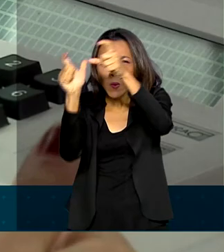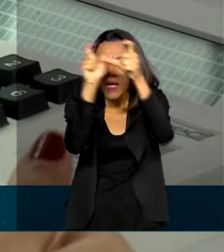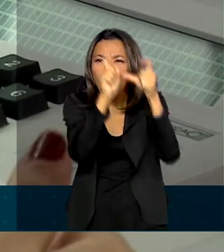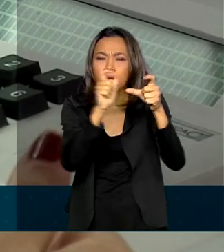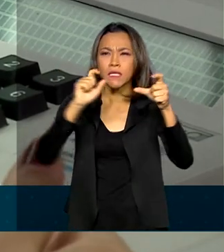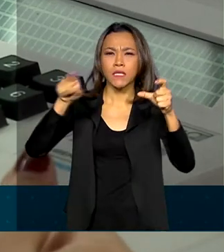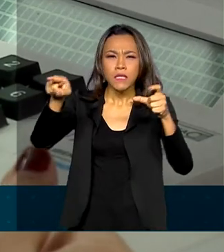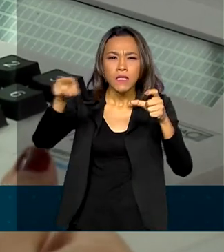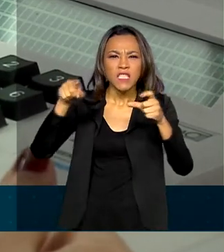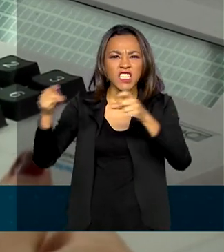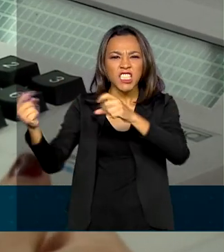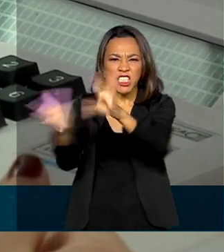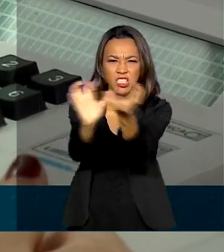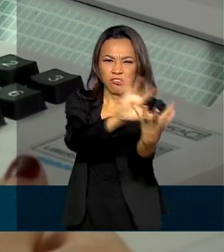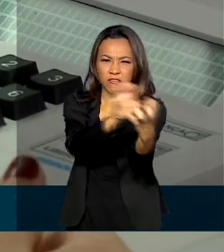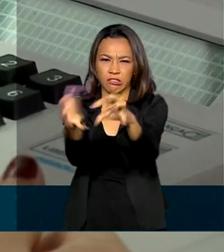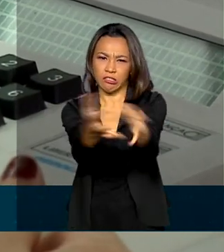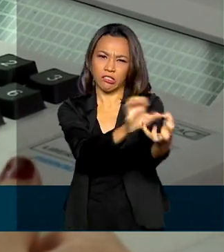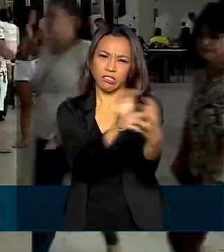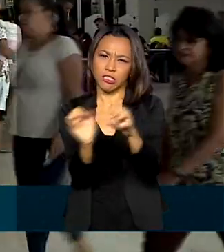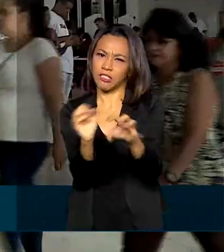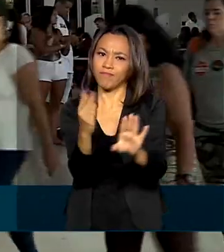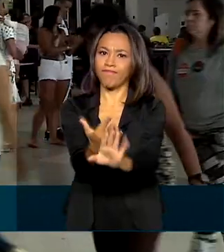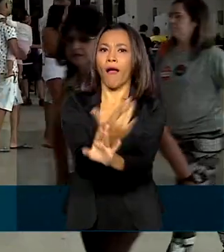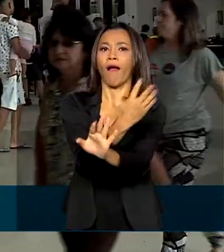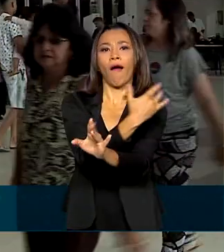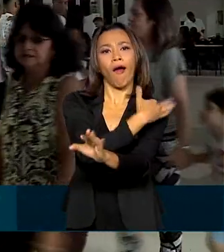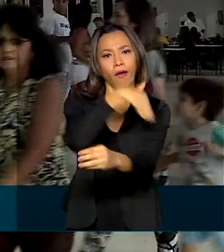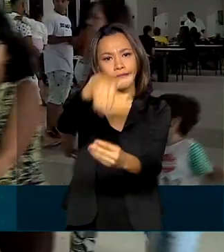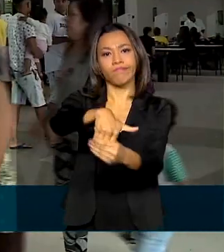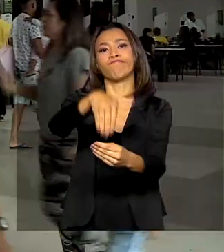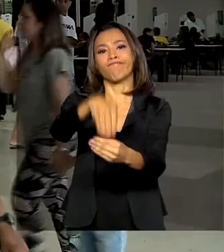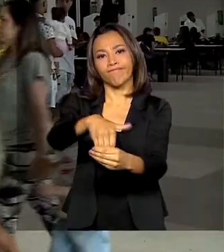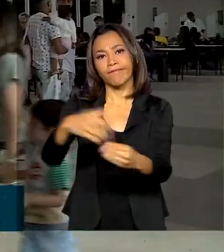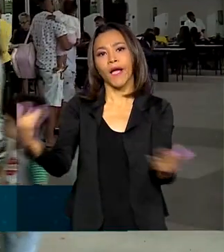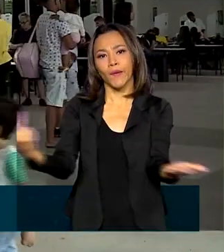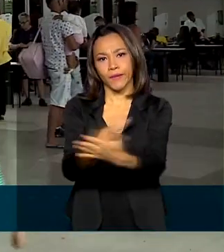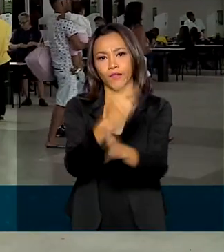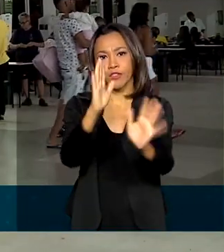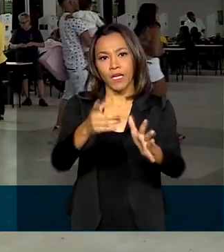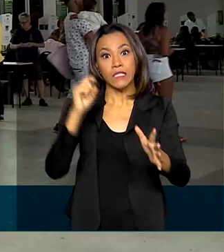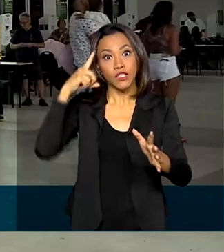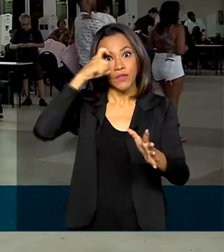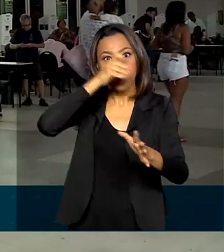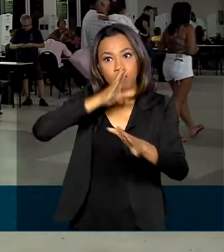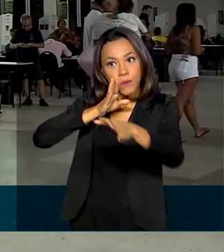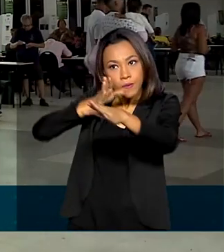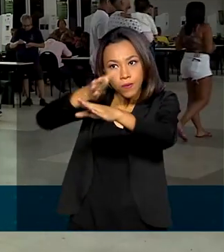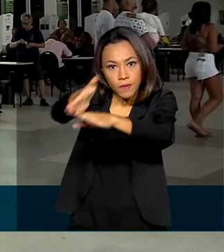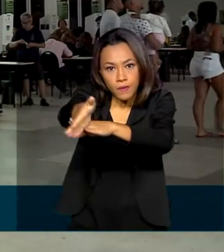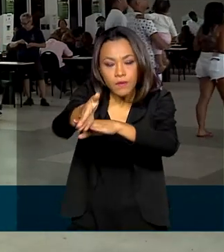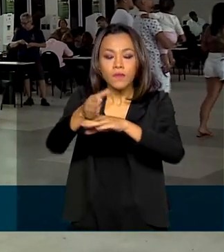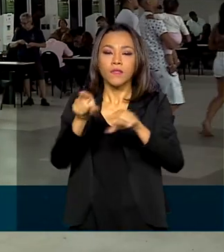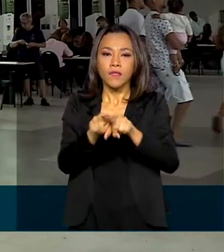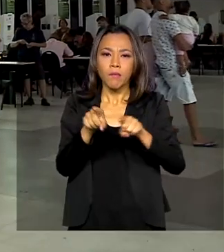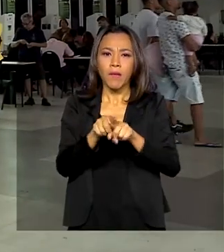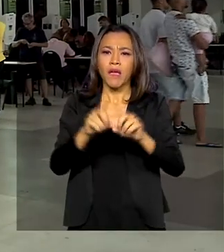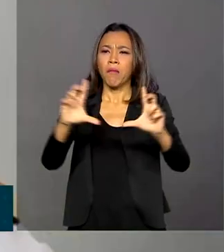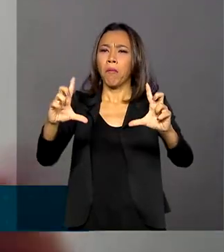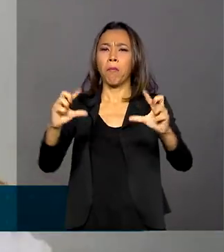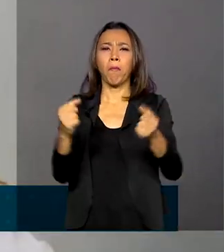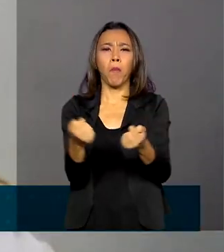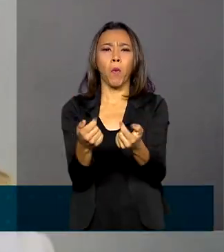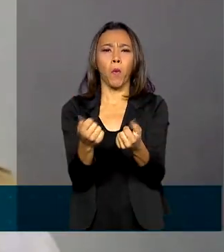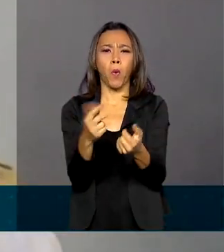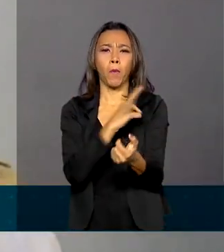histórico de conflitos em pleitos anteriores, além de difícil acesso e efetivo reduzido da polícia militar.